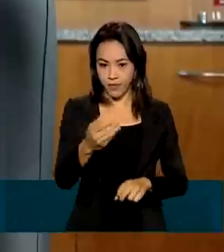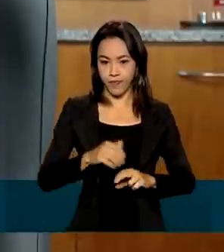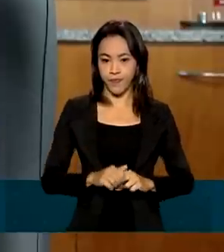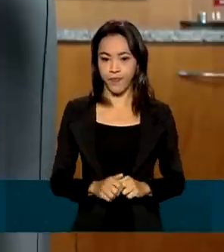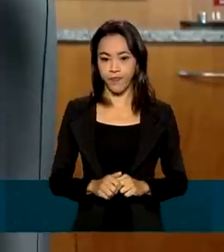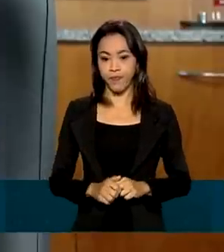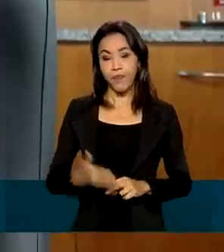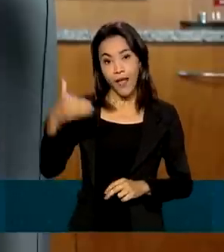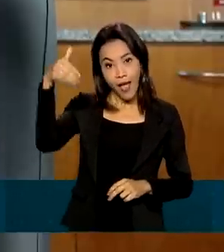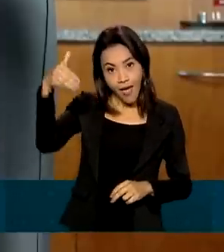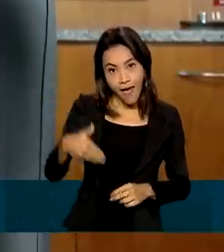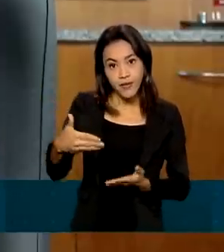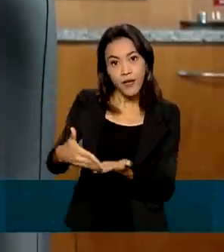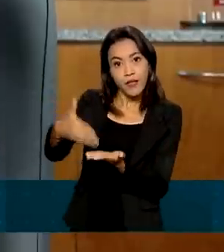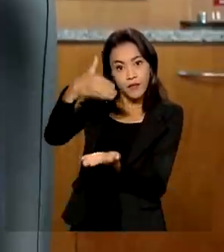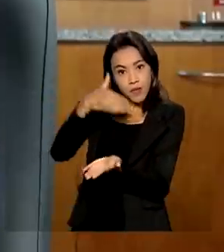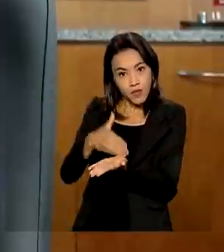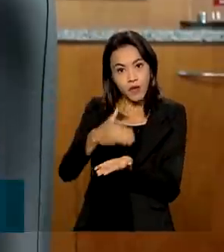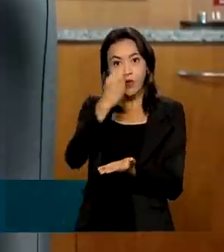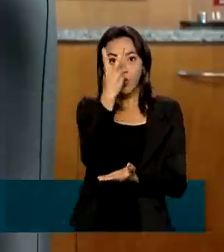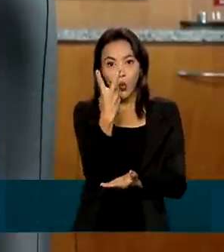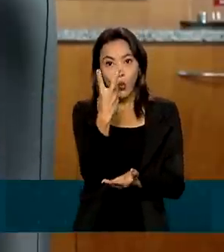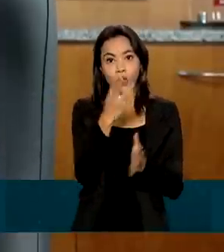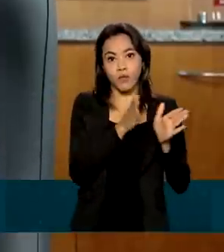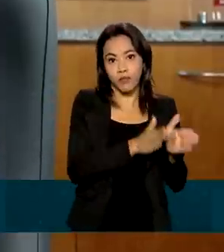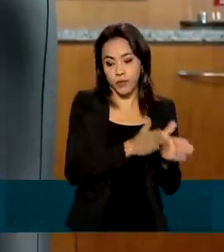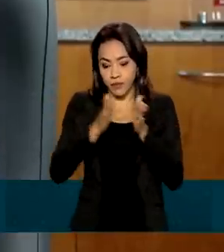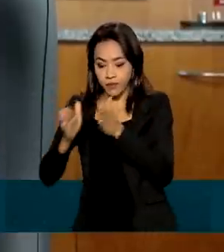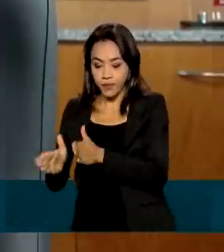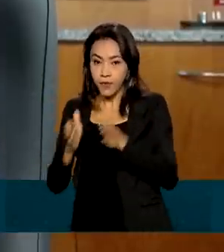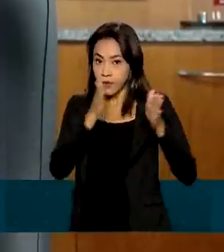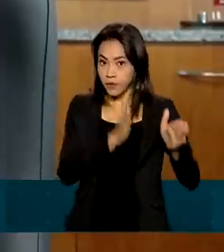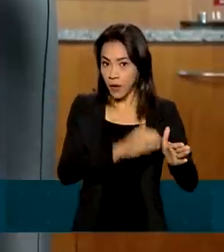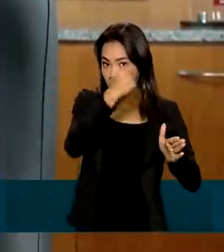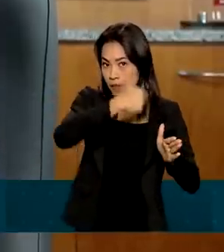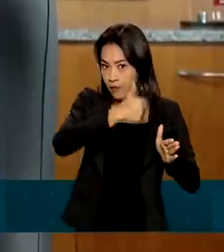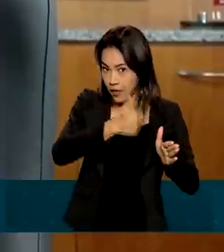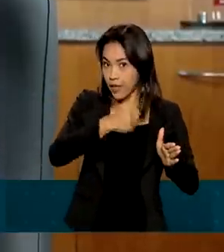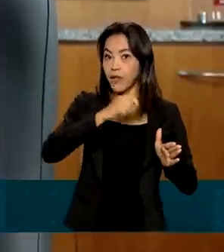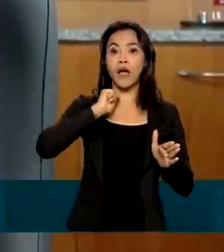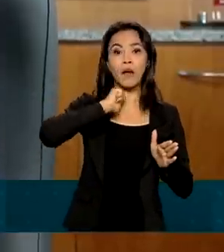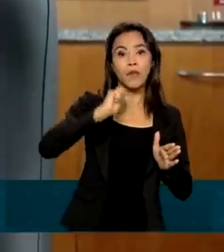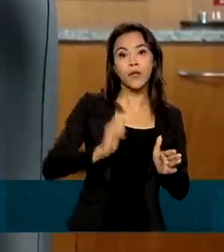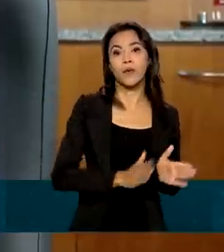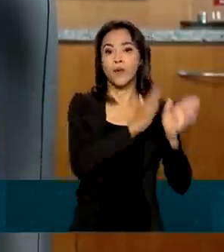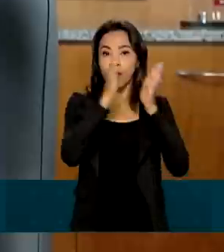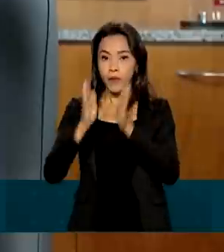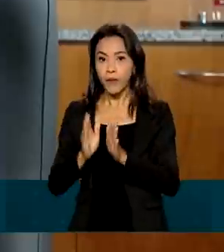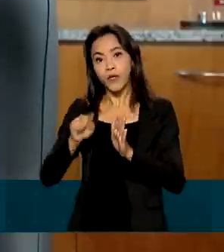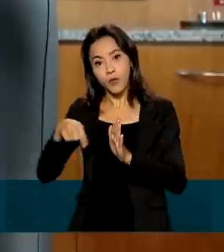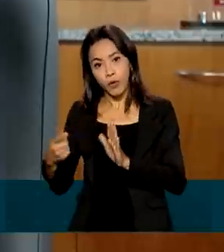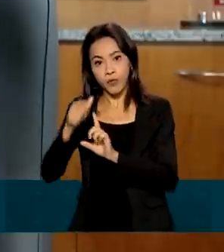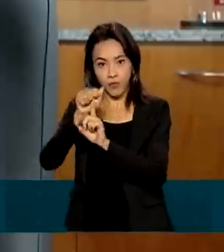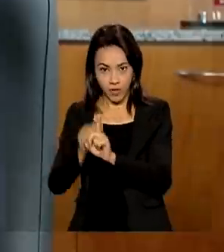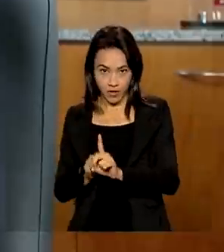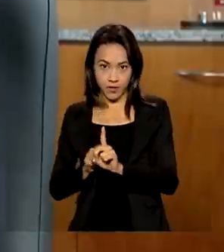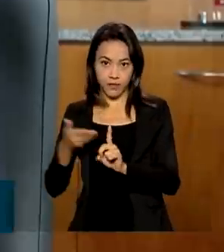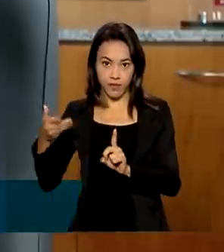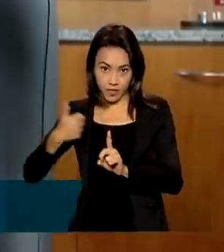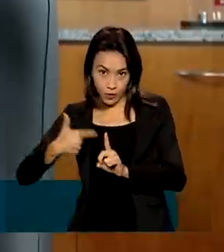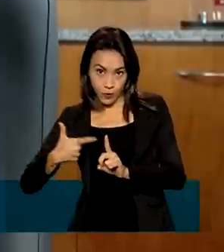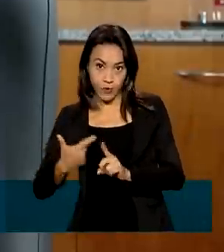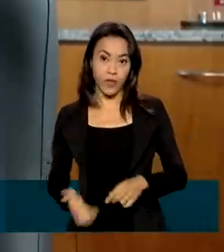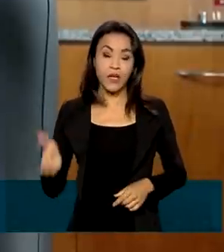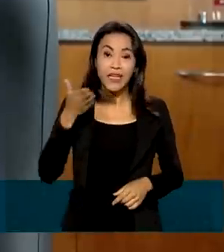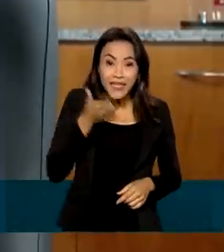Essa antecipação ocorrerá em duas parcelas, uma agora a partir de abril e outra a partir do mês seguinte. Com isso, serão